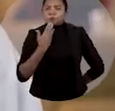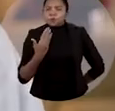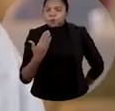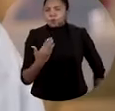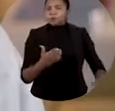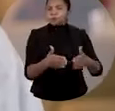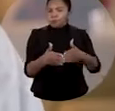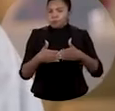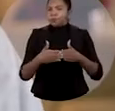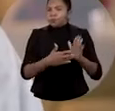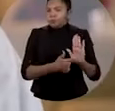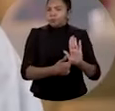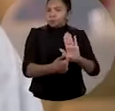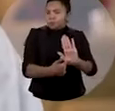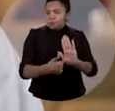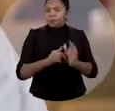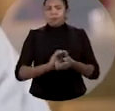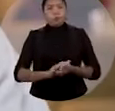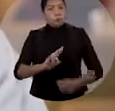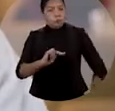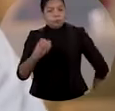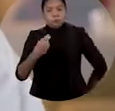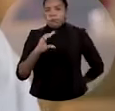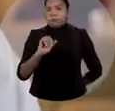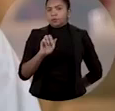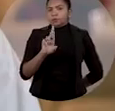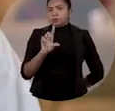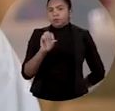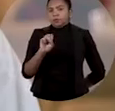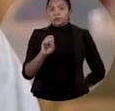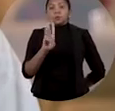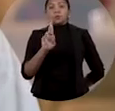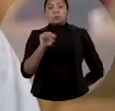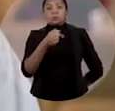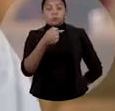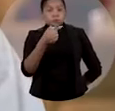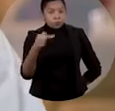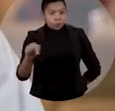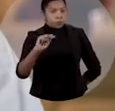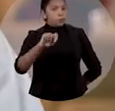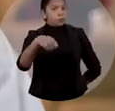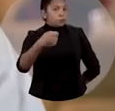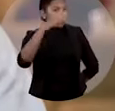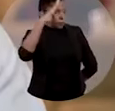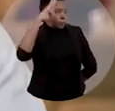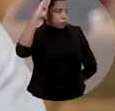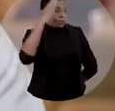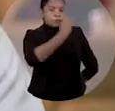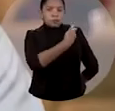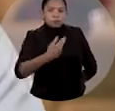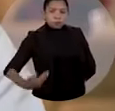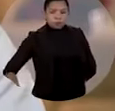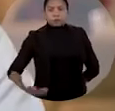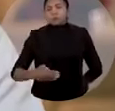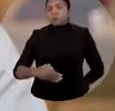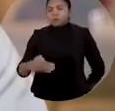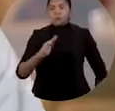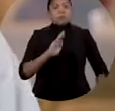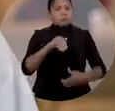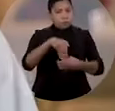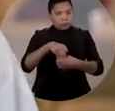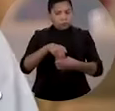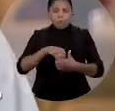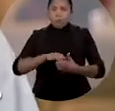peço licença para me apresentar. Sou Carlos Brandão, atual Governador do Estado e candidato à